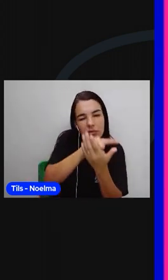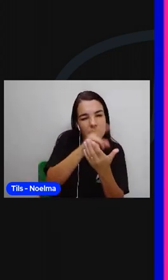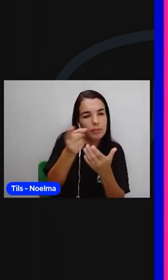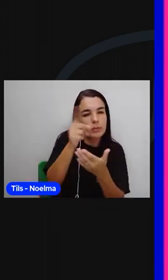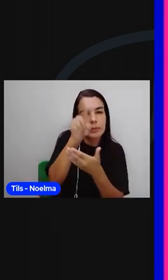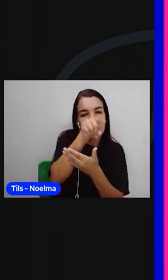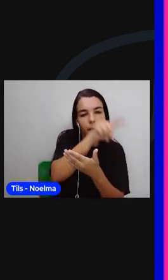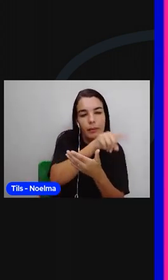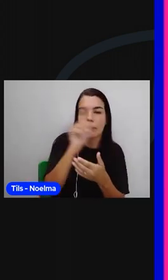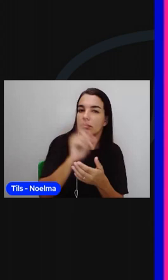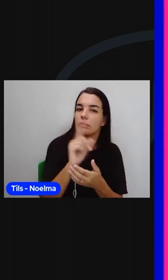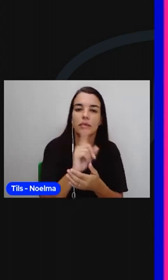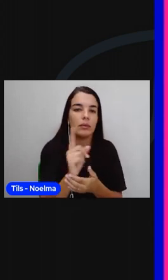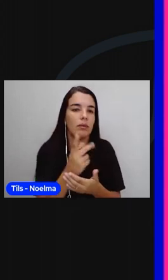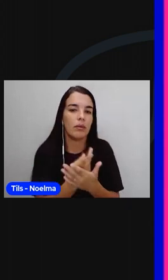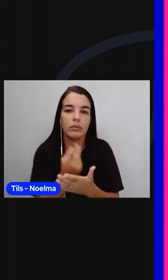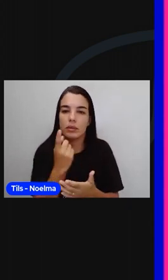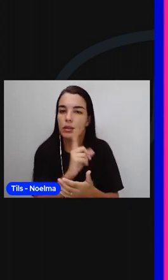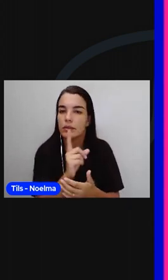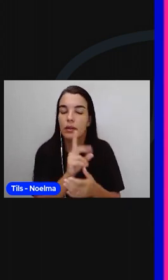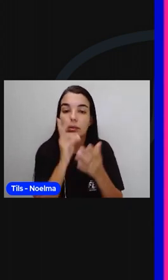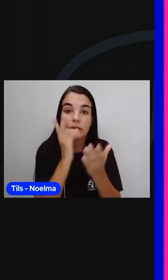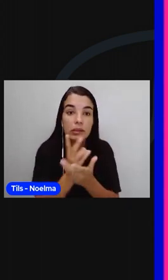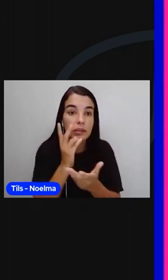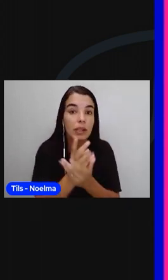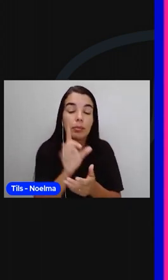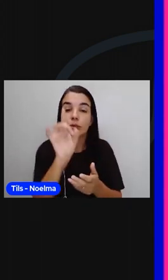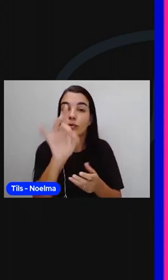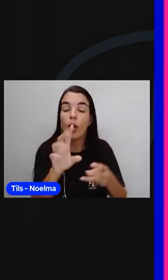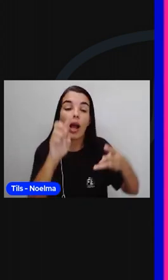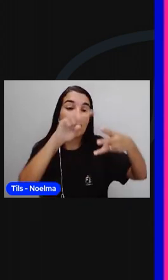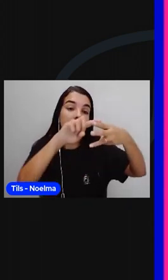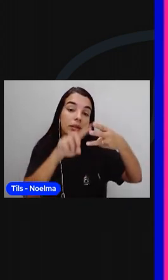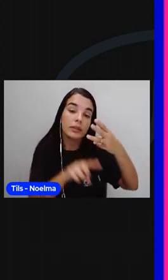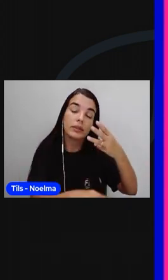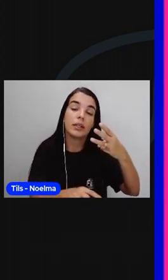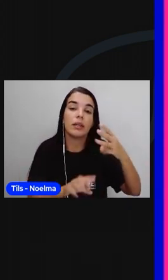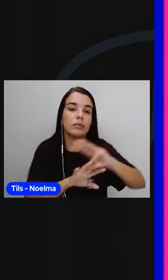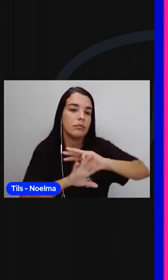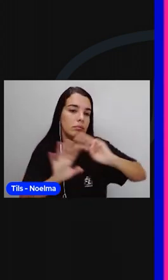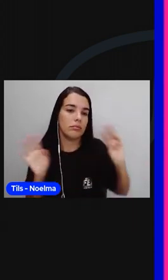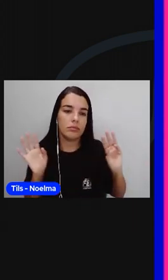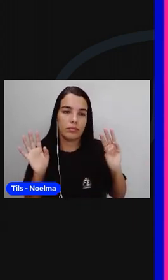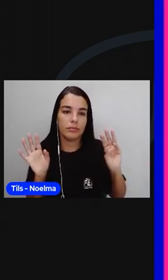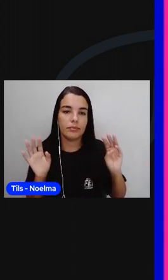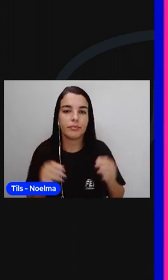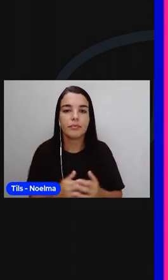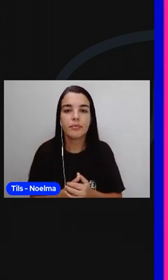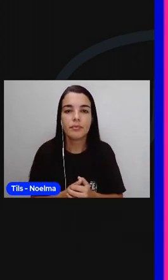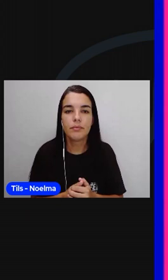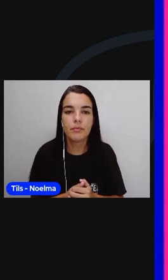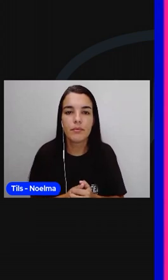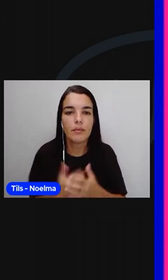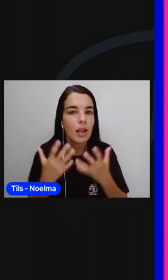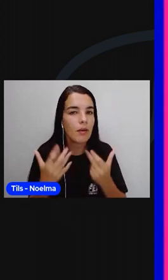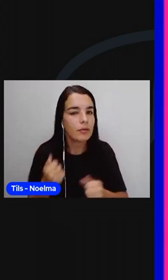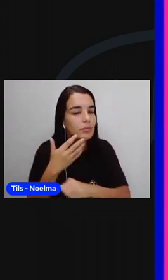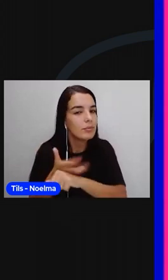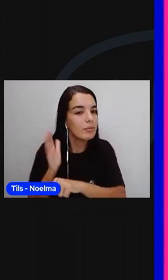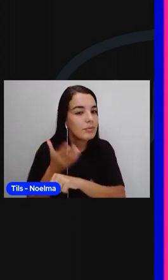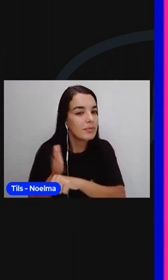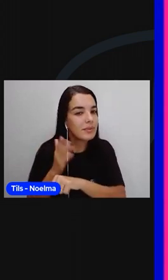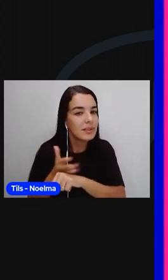sílabas da palavra. Sempre uma das últimas três sílabas. Vamos praticar?